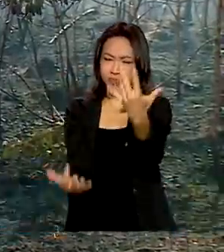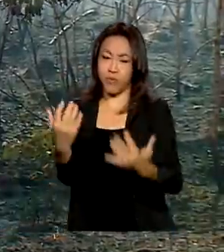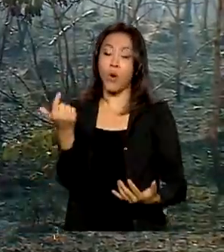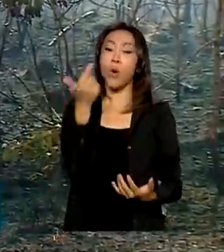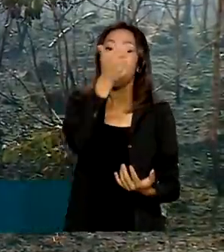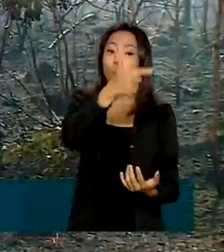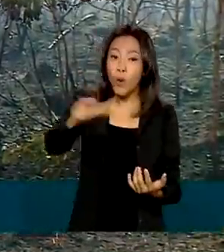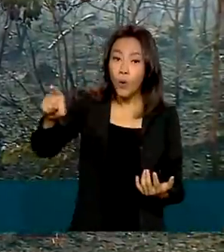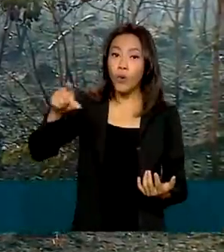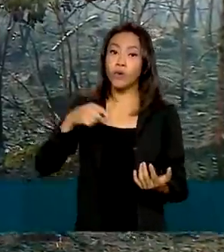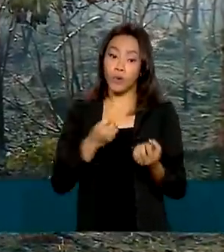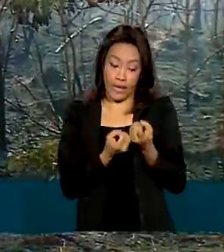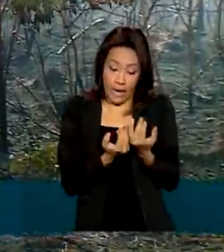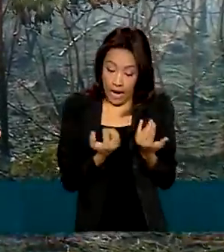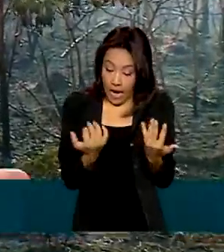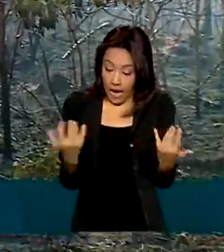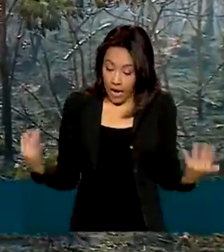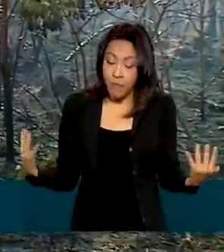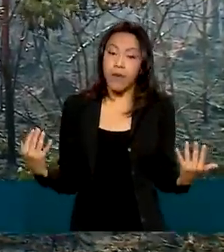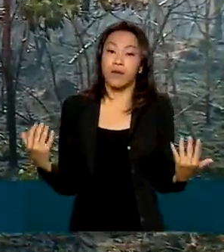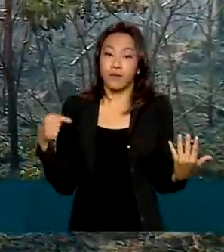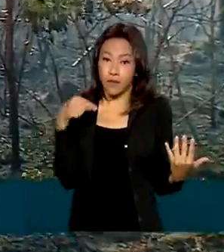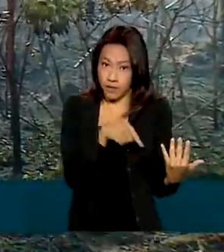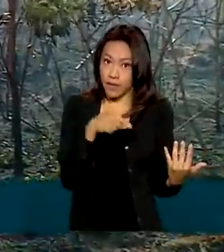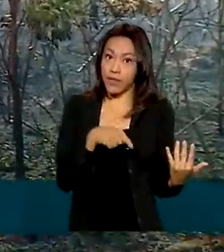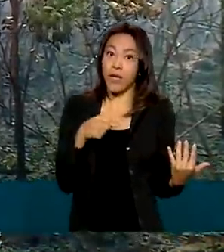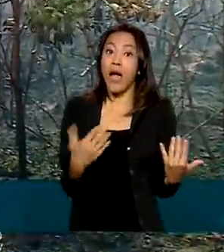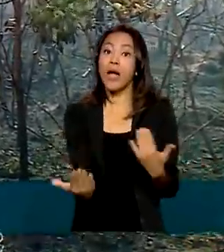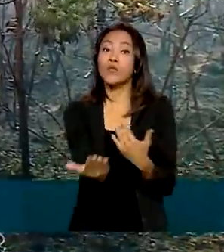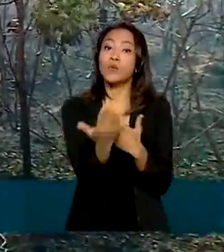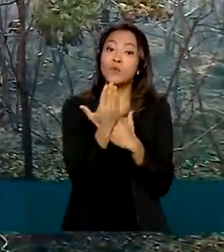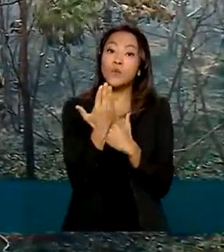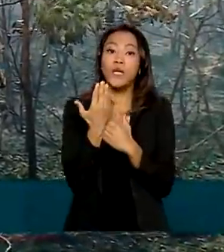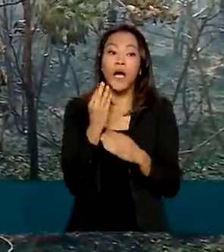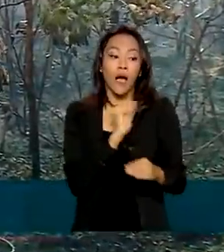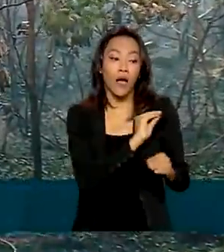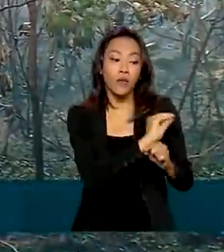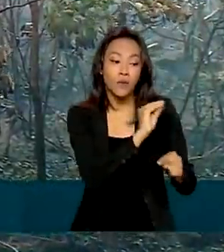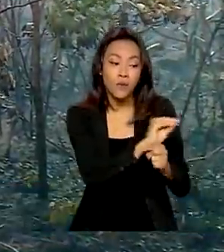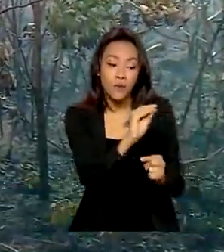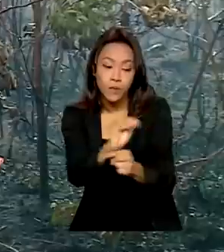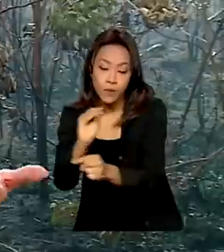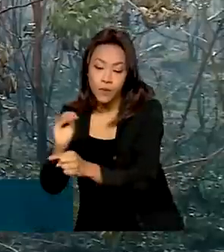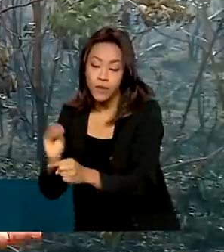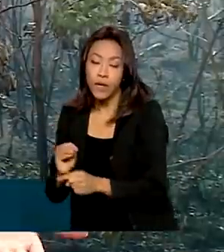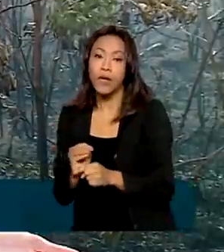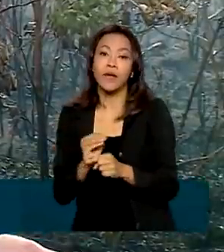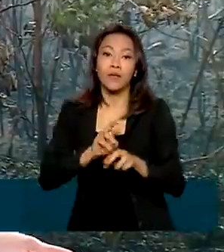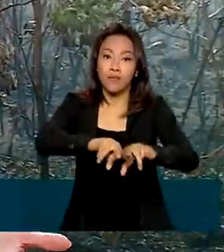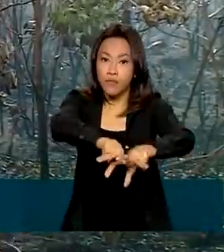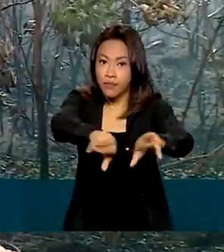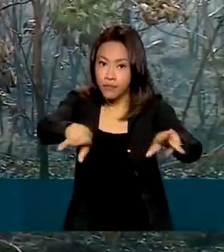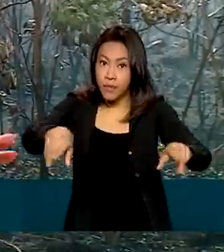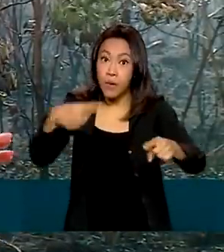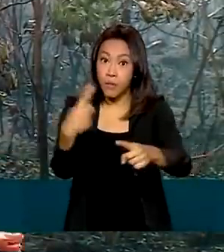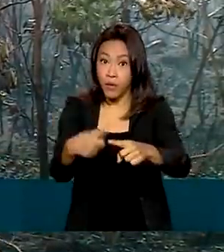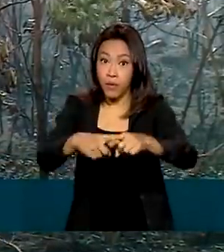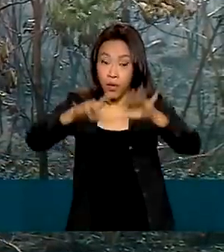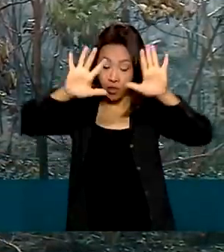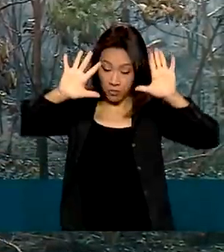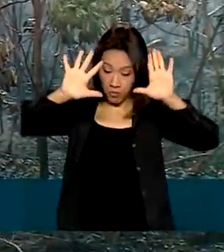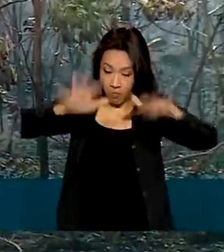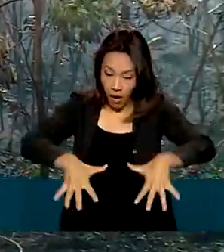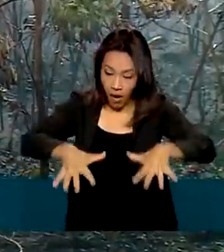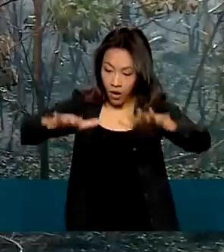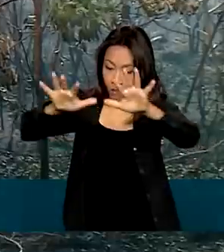da queima prescrita em biomas como o Cerrado é que ela ajuda a preservar a biodiversidade, já que a vegetação dominante pode abafar